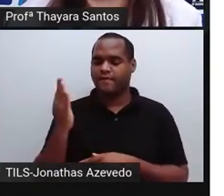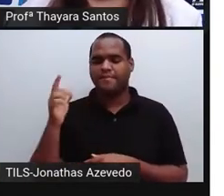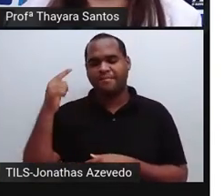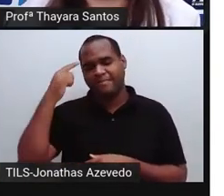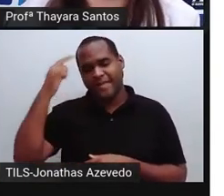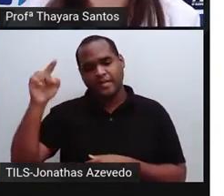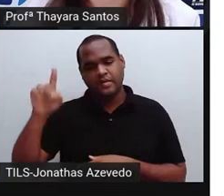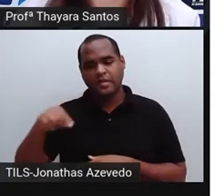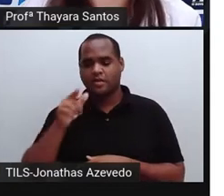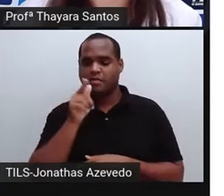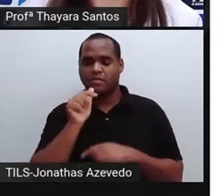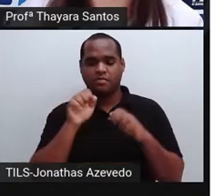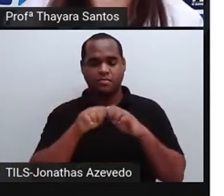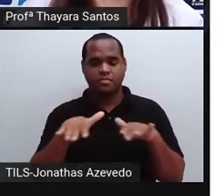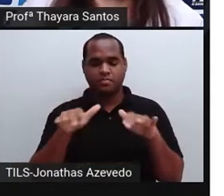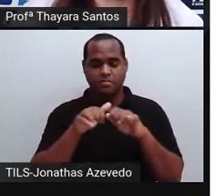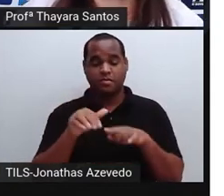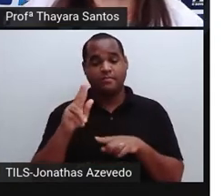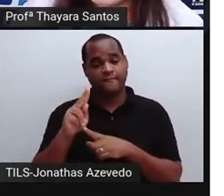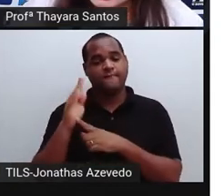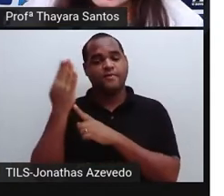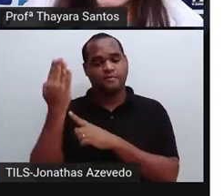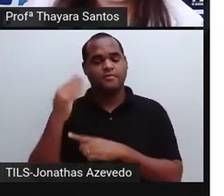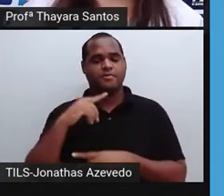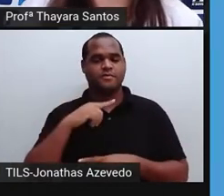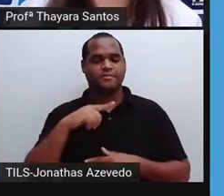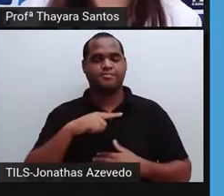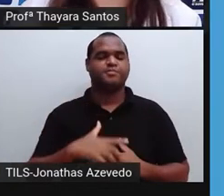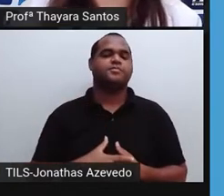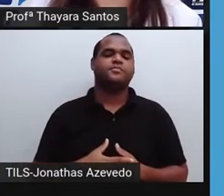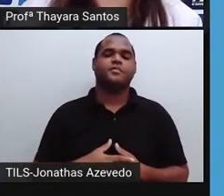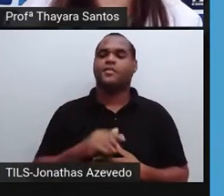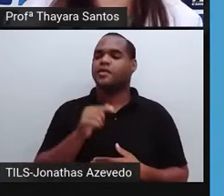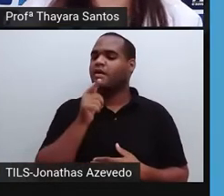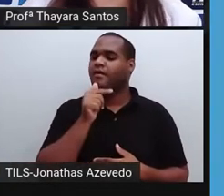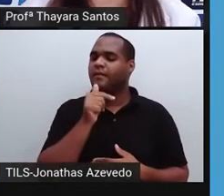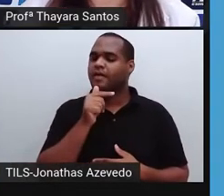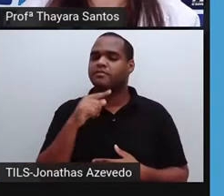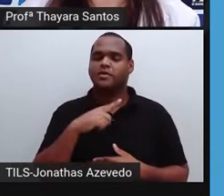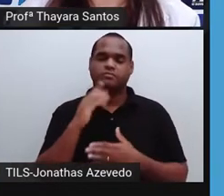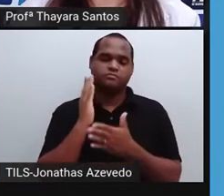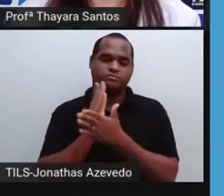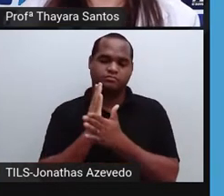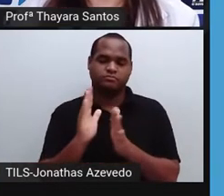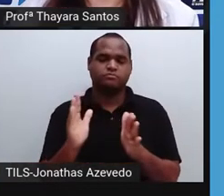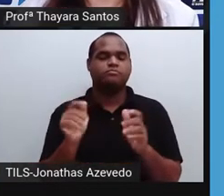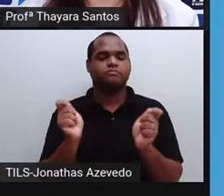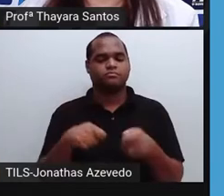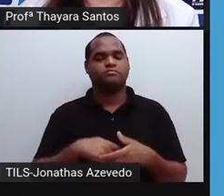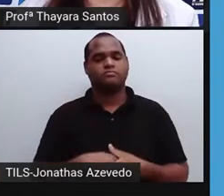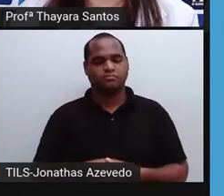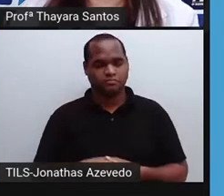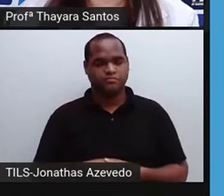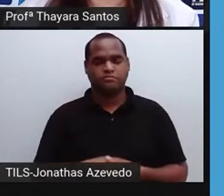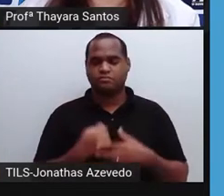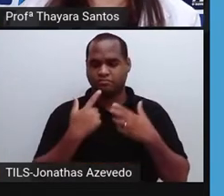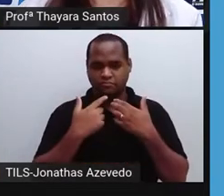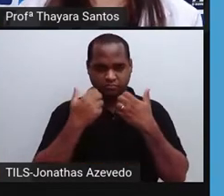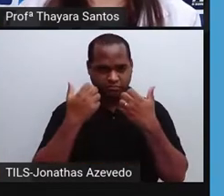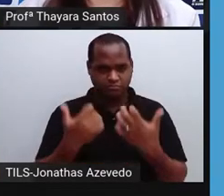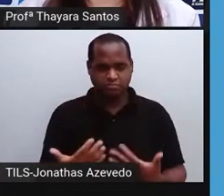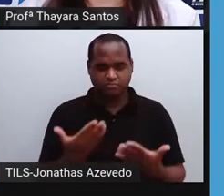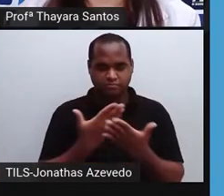água nunca vai acabar, é falsa mesmo. Ela vai acabar algum dia, sim. Então, como eu falei para vocês,